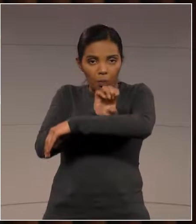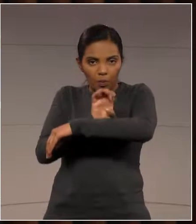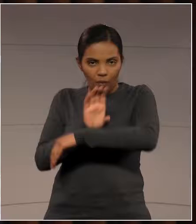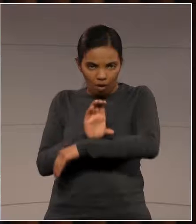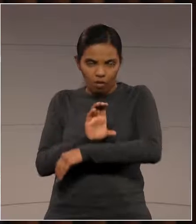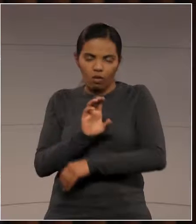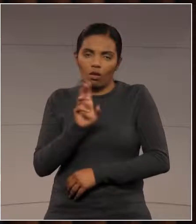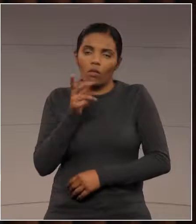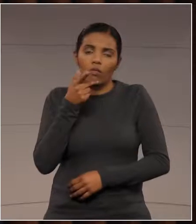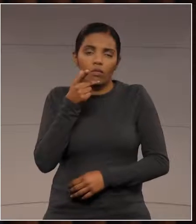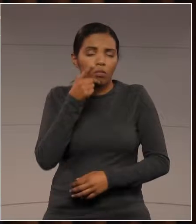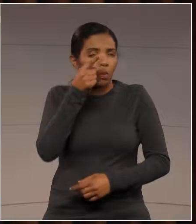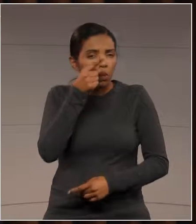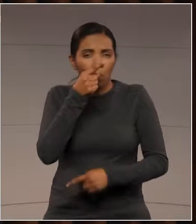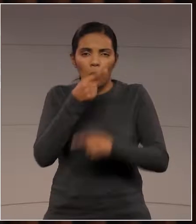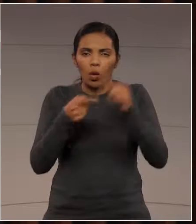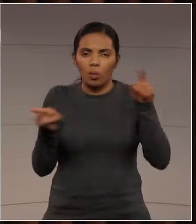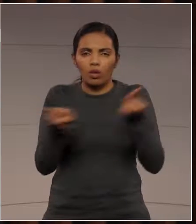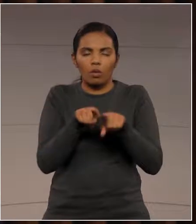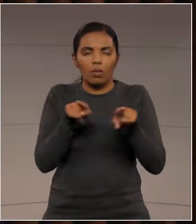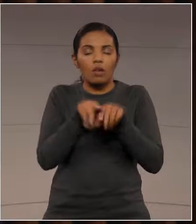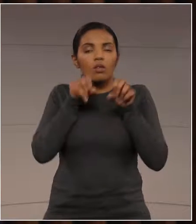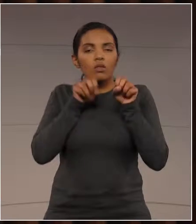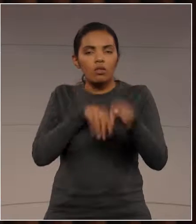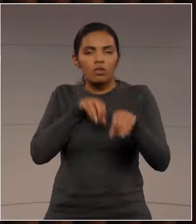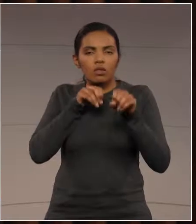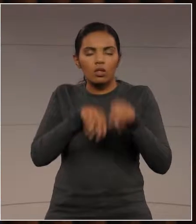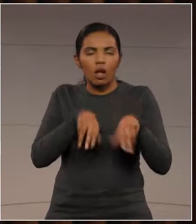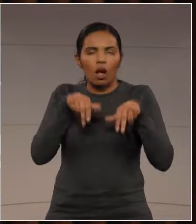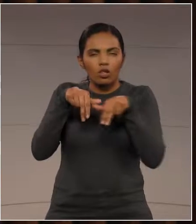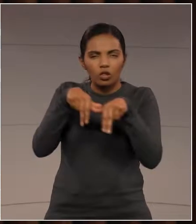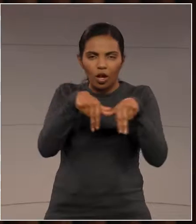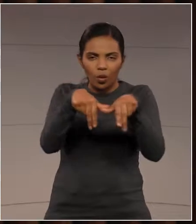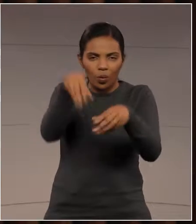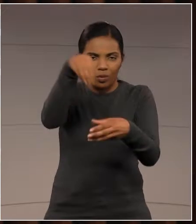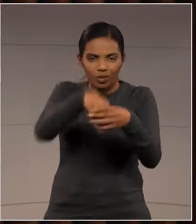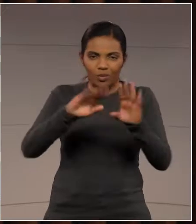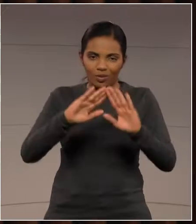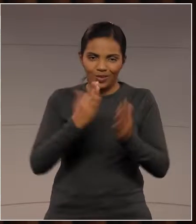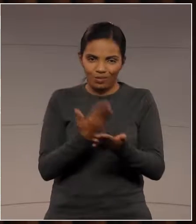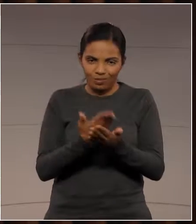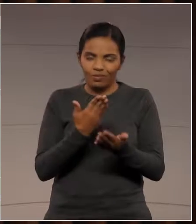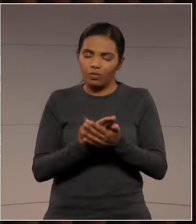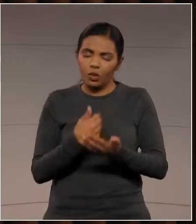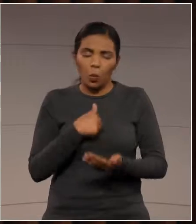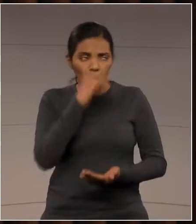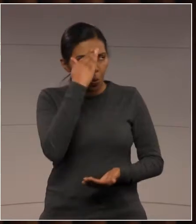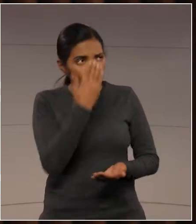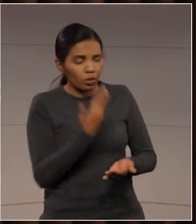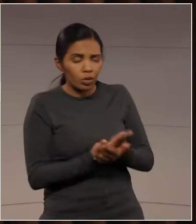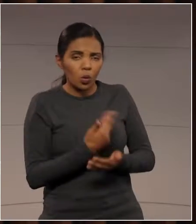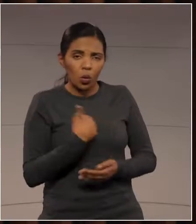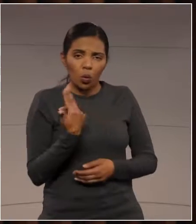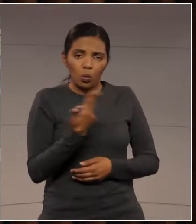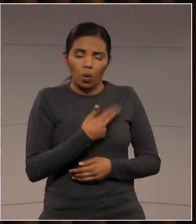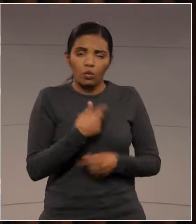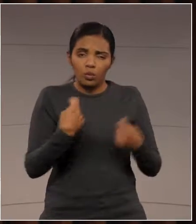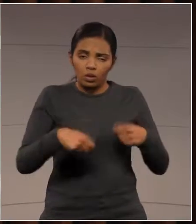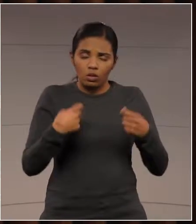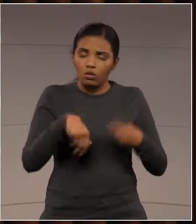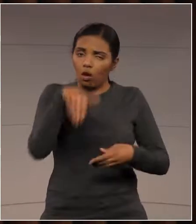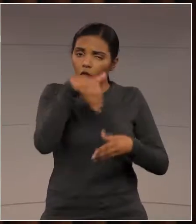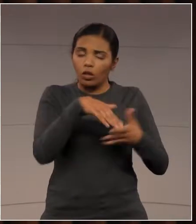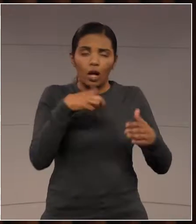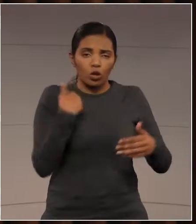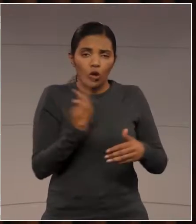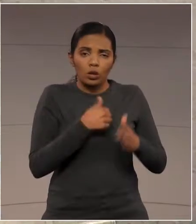proíba ideologia de gênero nas escolas. Então acredito que possamos votar aqui e ser o primeiro Estado a